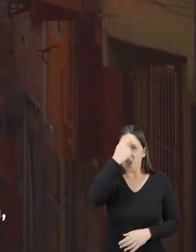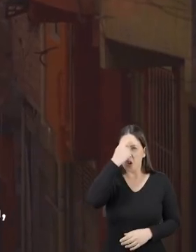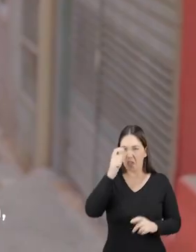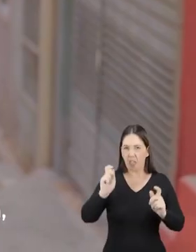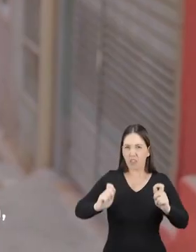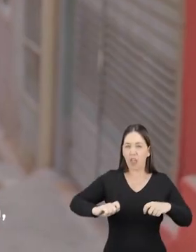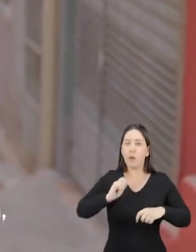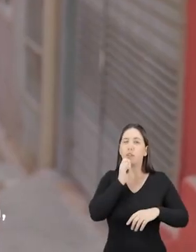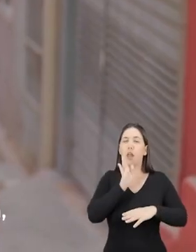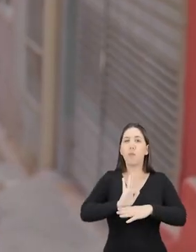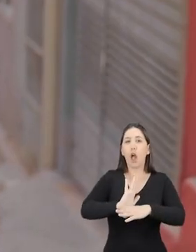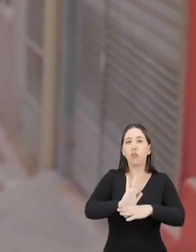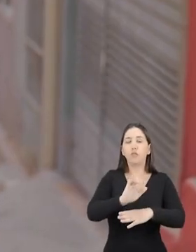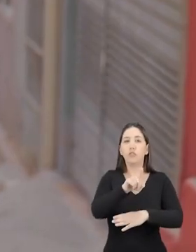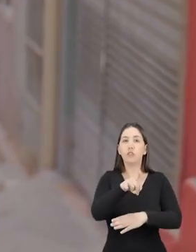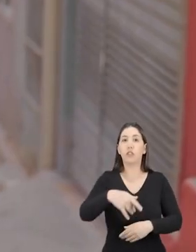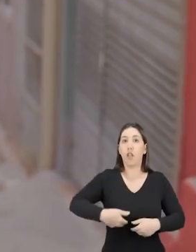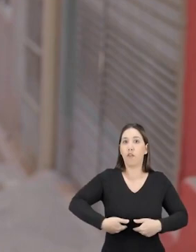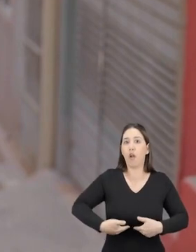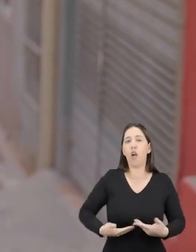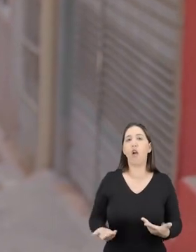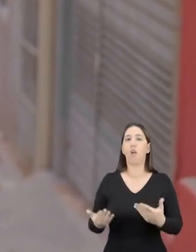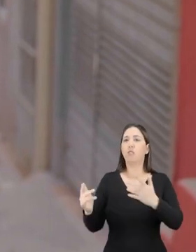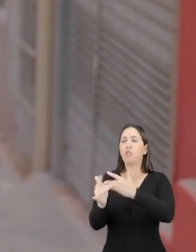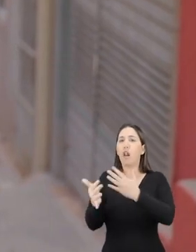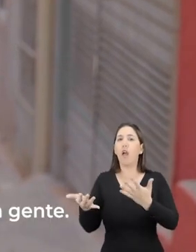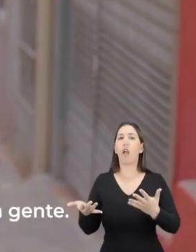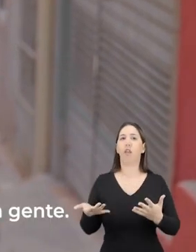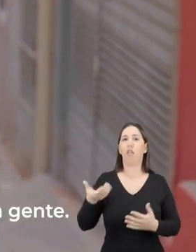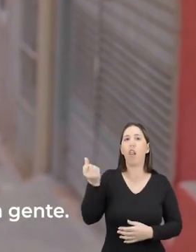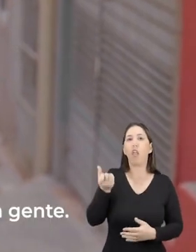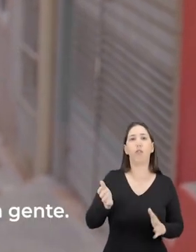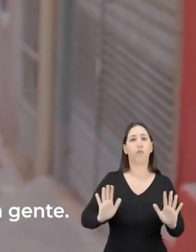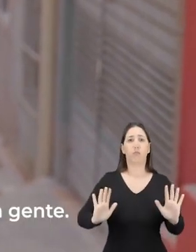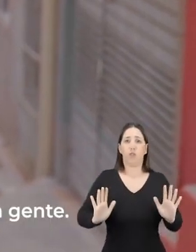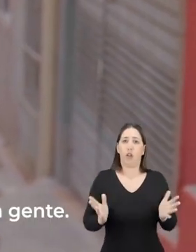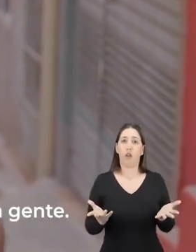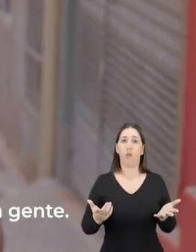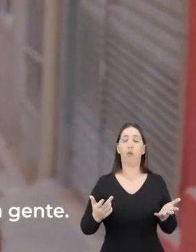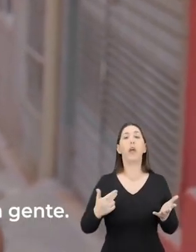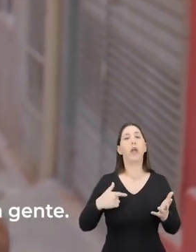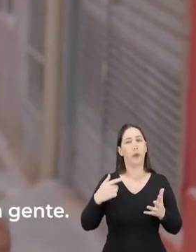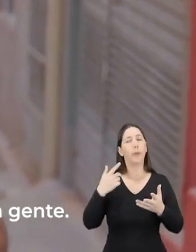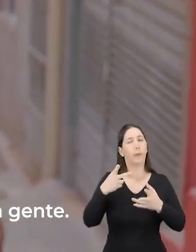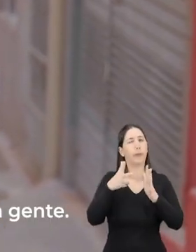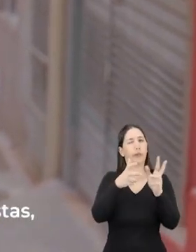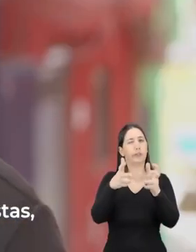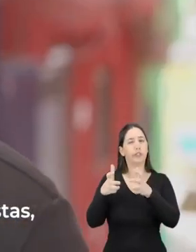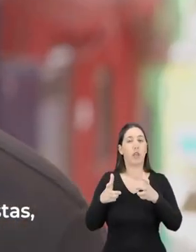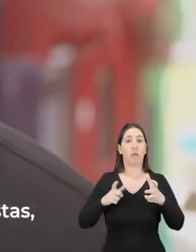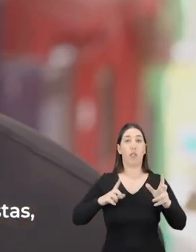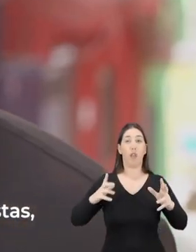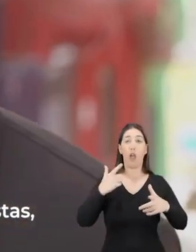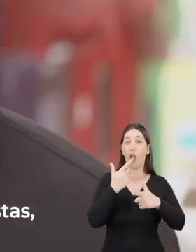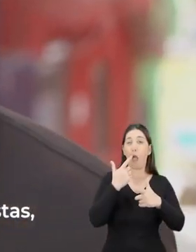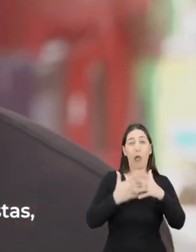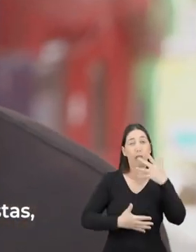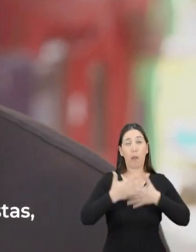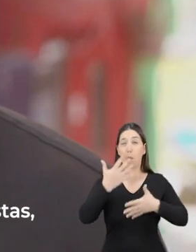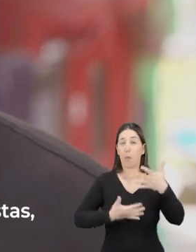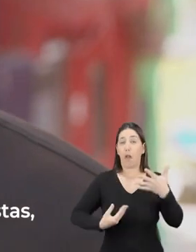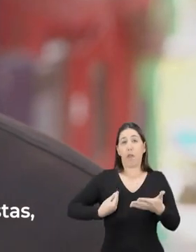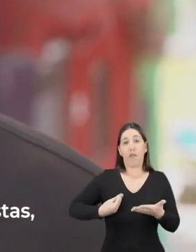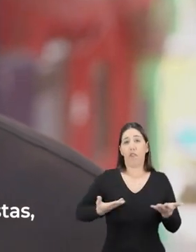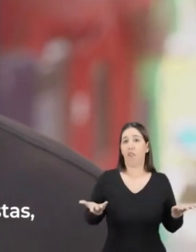ideologia matar fome de ninguém, criar leito de hospital ou fazer estradas. Mas eu estou vendo ideologia atrapalhar a vida de muita gente. Por isso eu estou aqui,